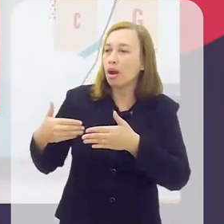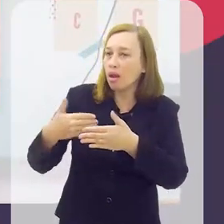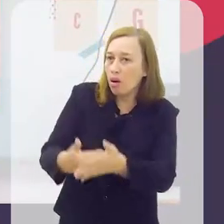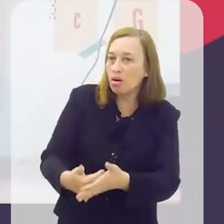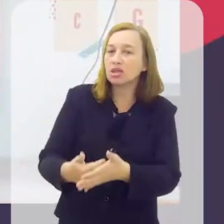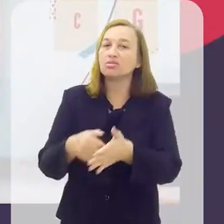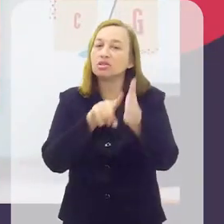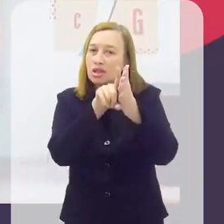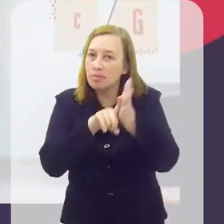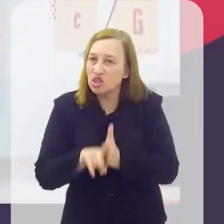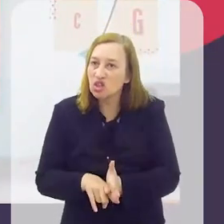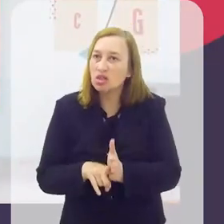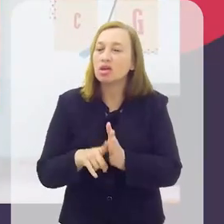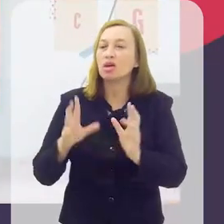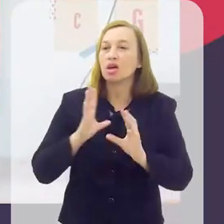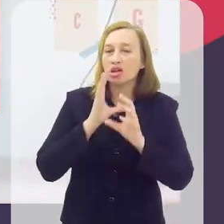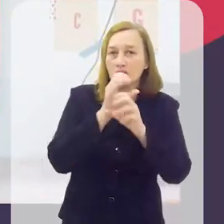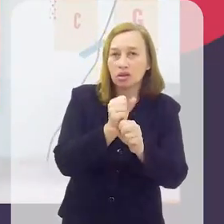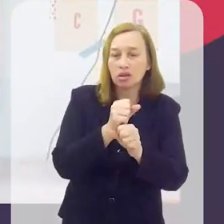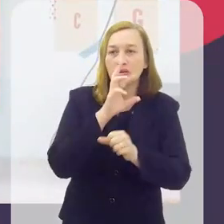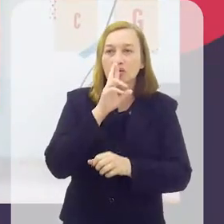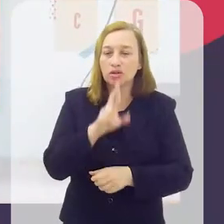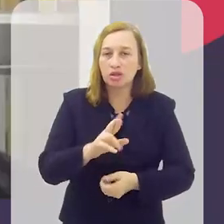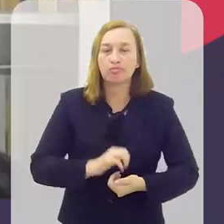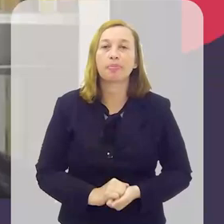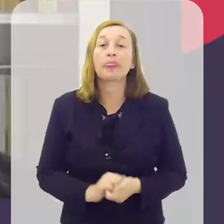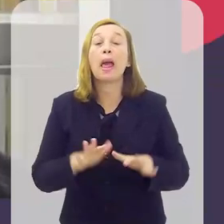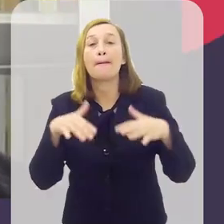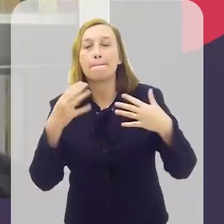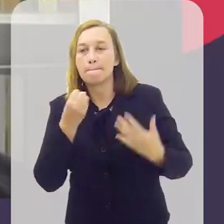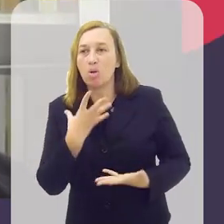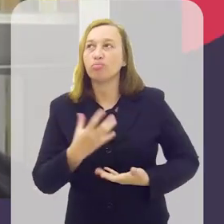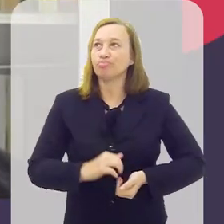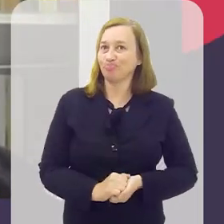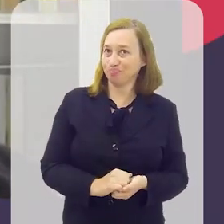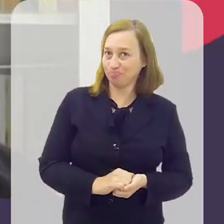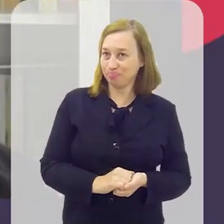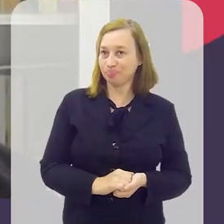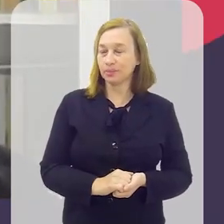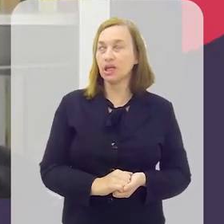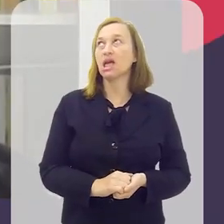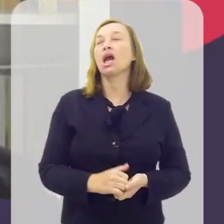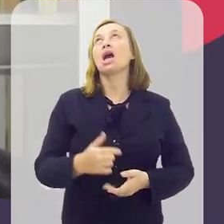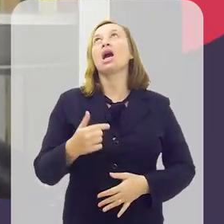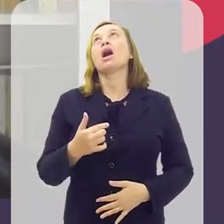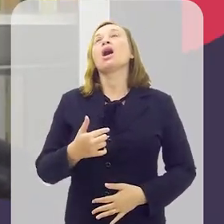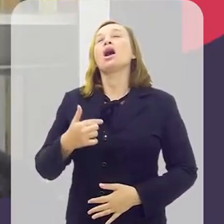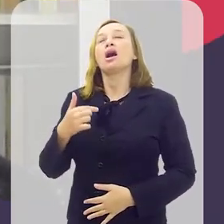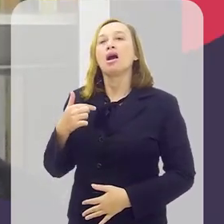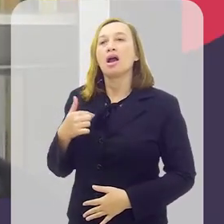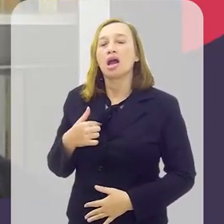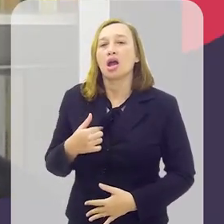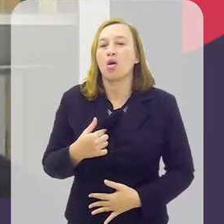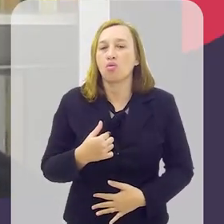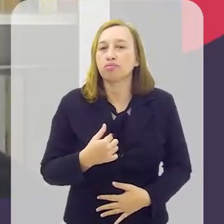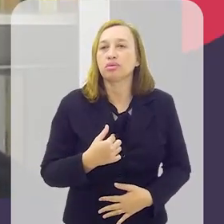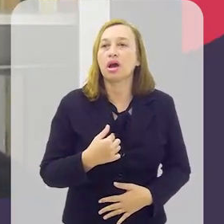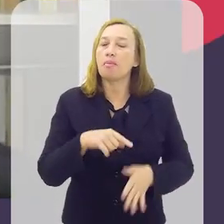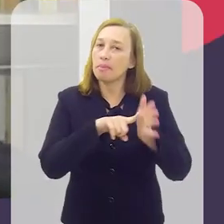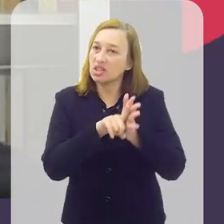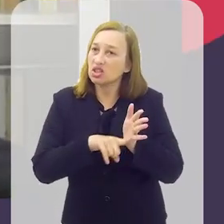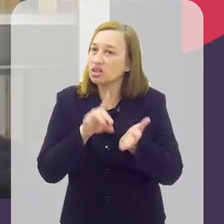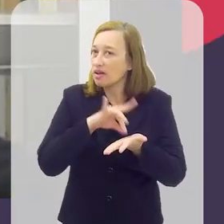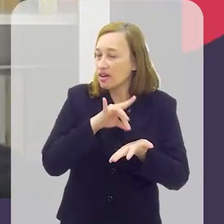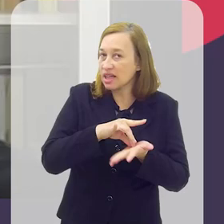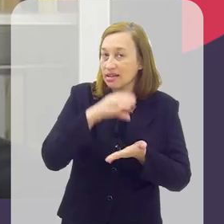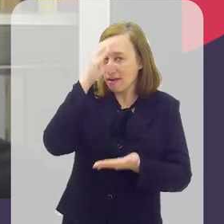essa pesquisa em relação a resultados? Bom, então, eu fiz a pesquisa,